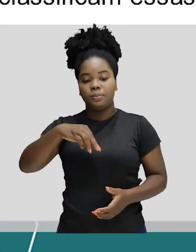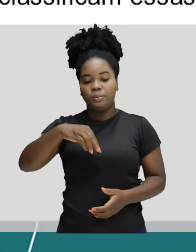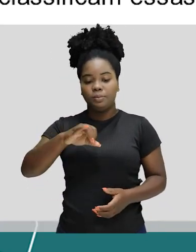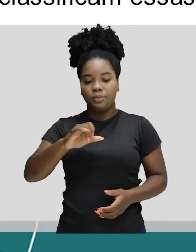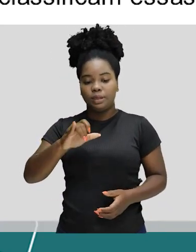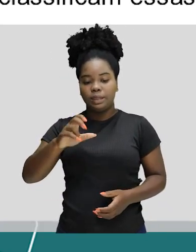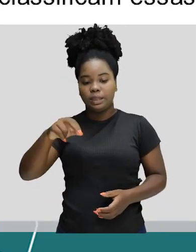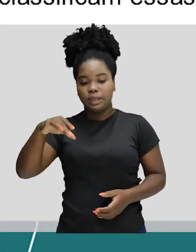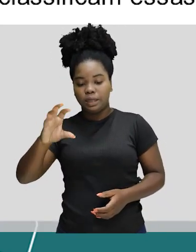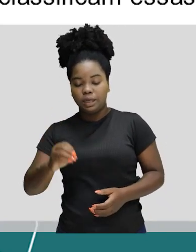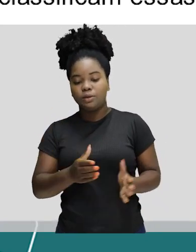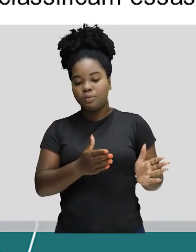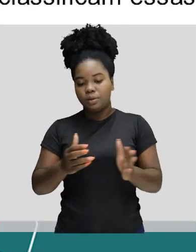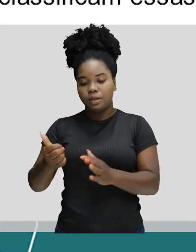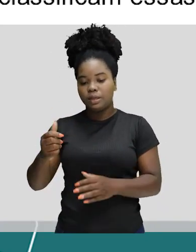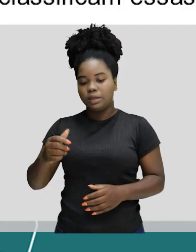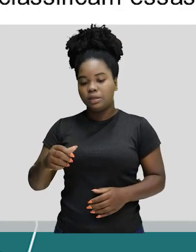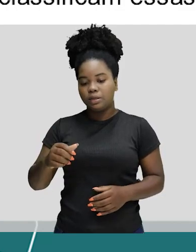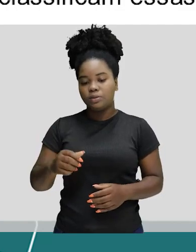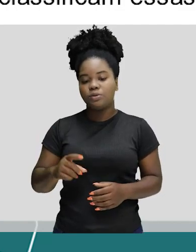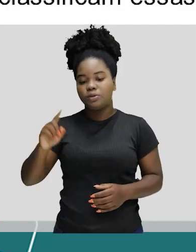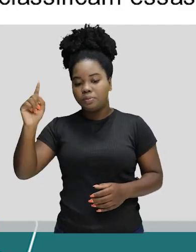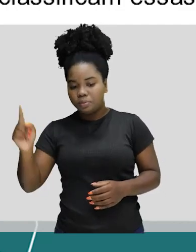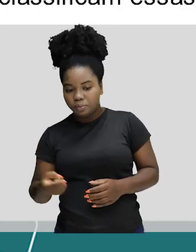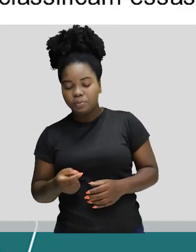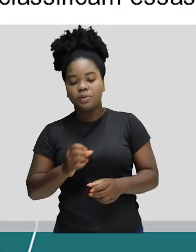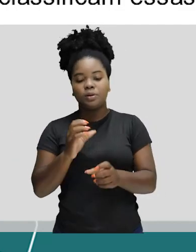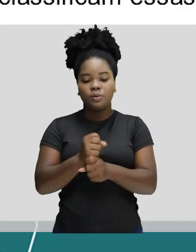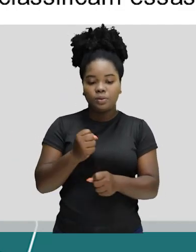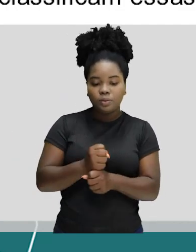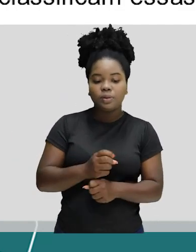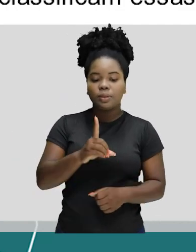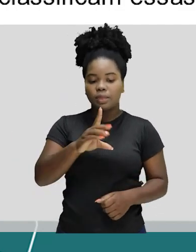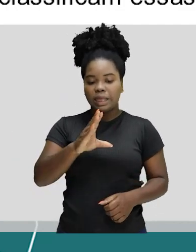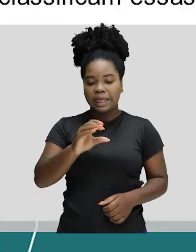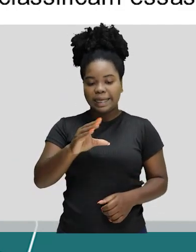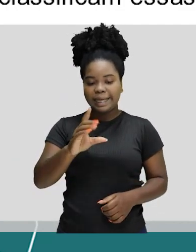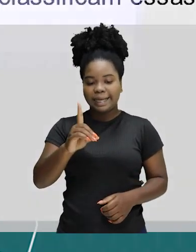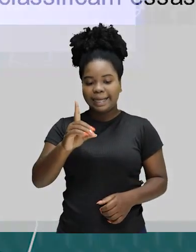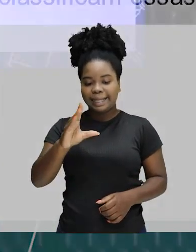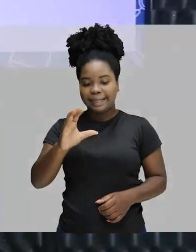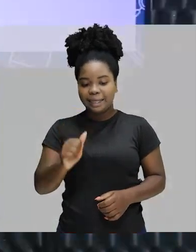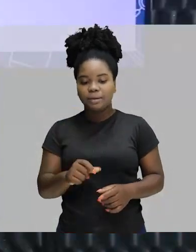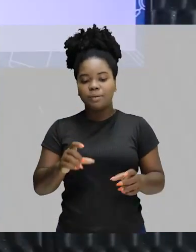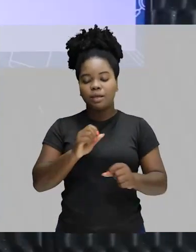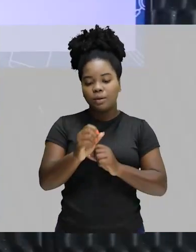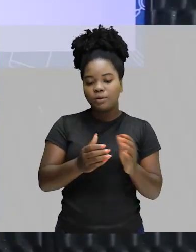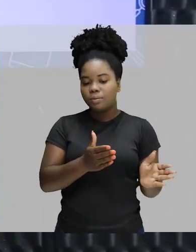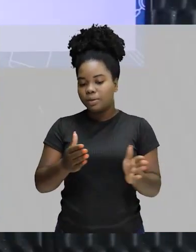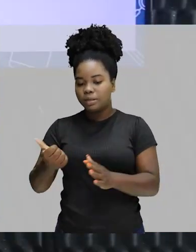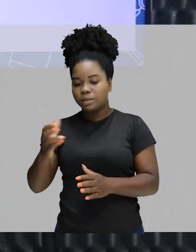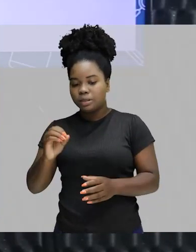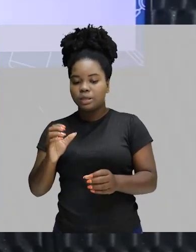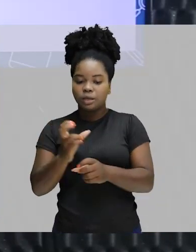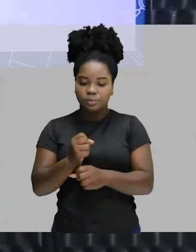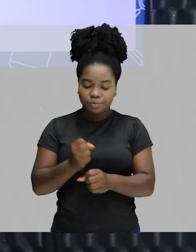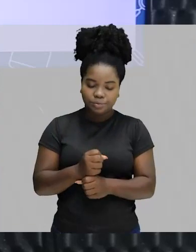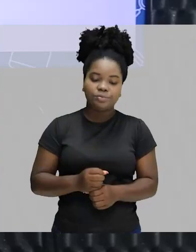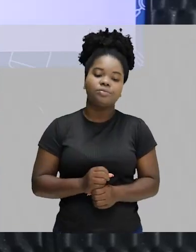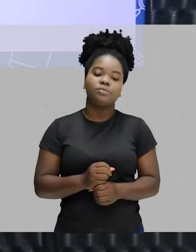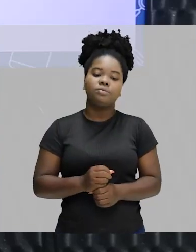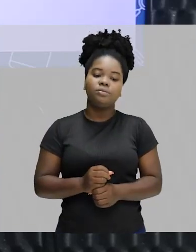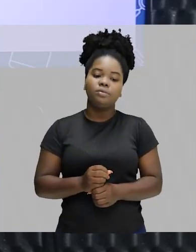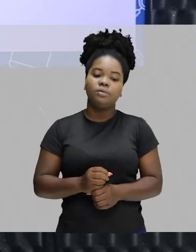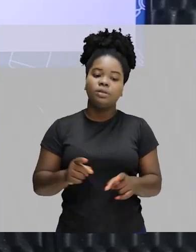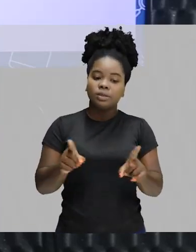período de mil anos. E década, período de dez anos. Agora mesmo, nós utilizamos muito o numeral coletivo, que foi no caso